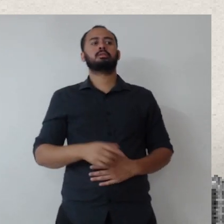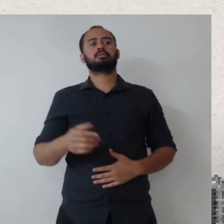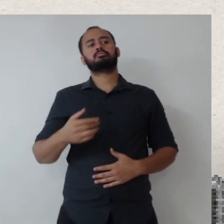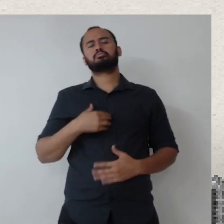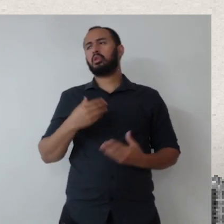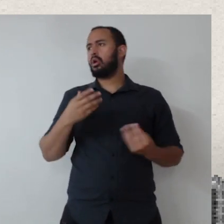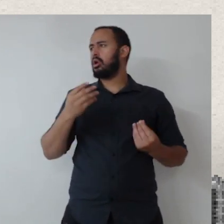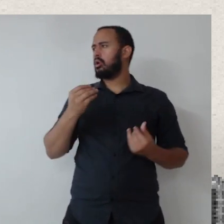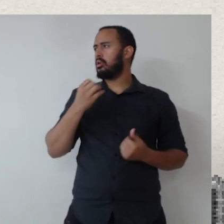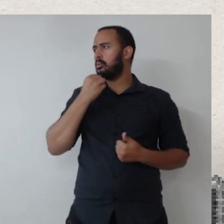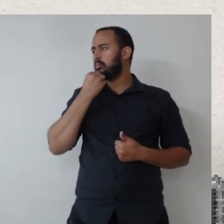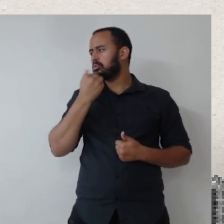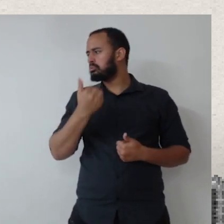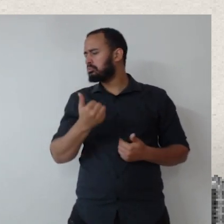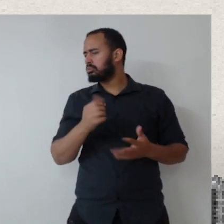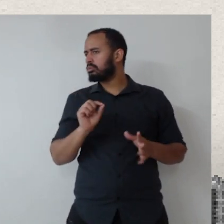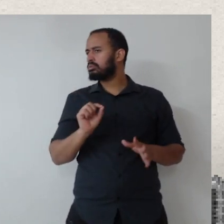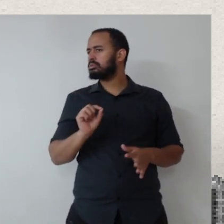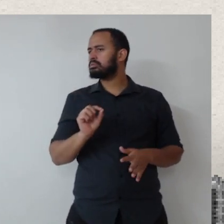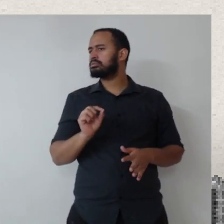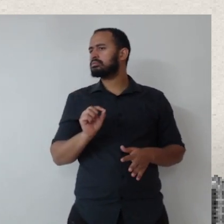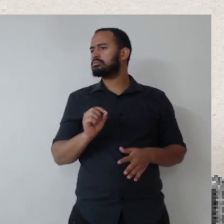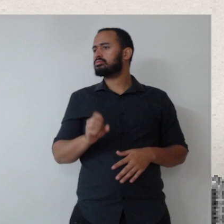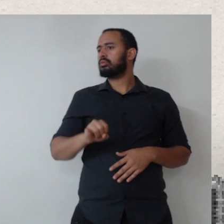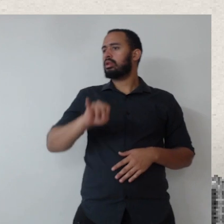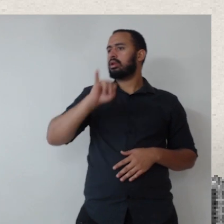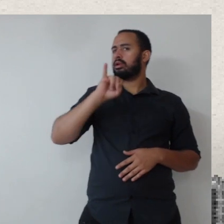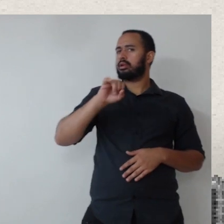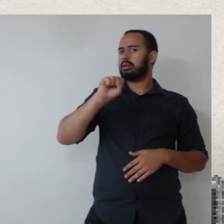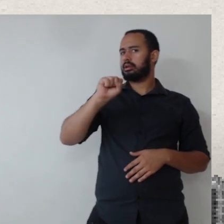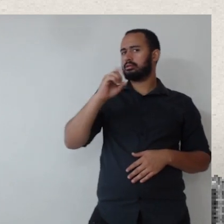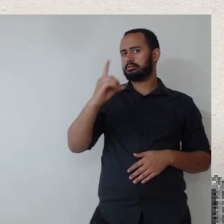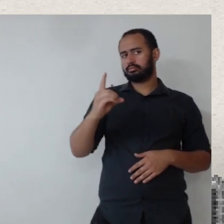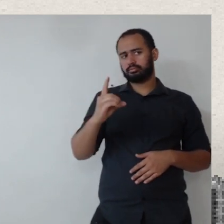muito interessante o ESG,